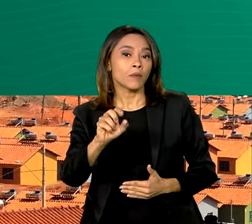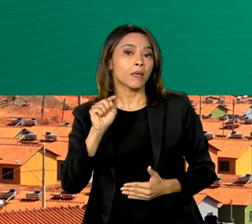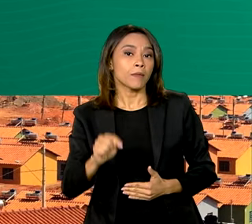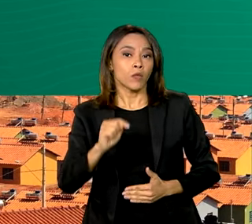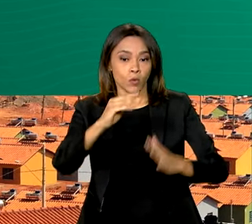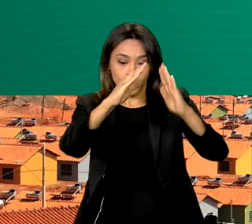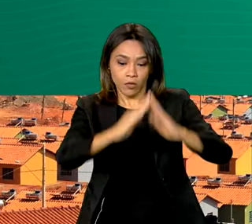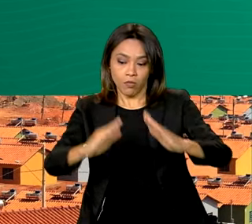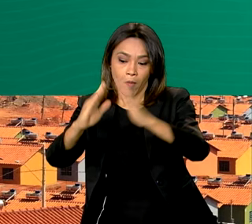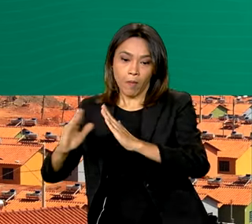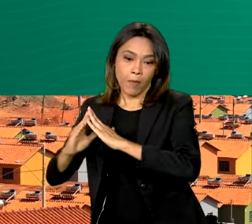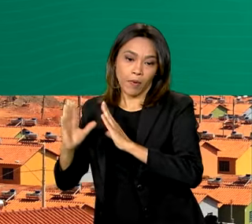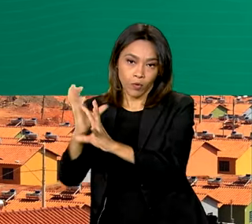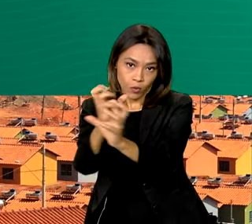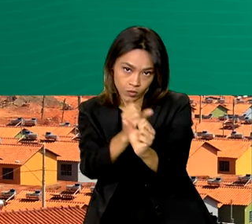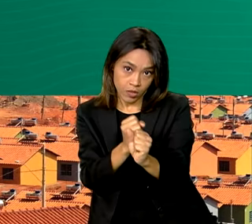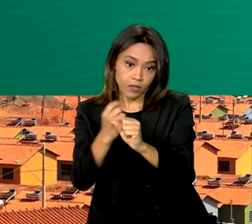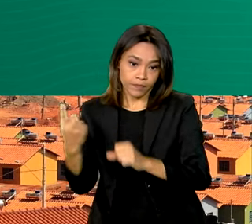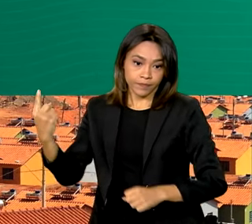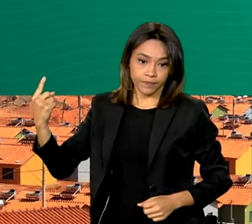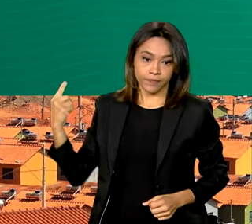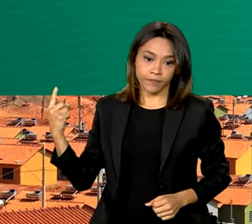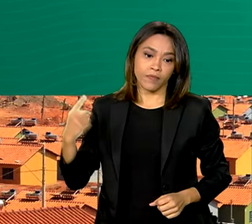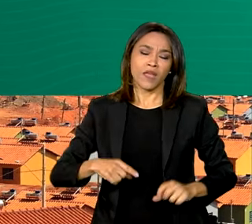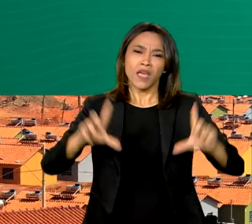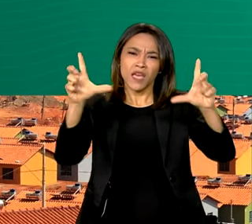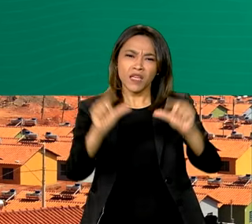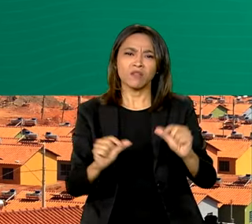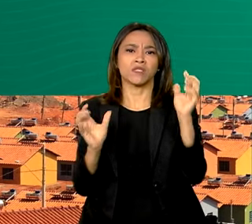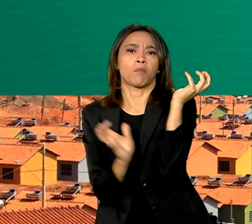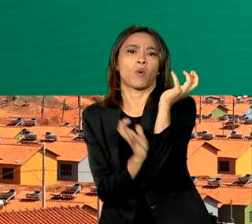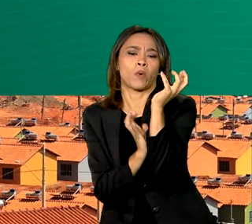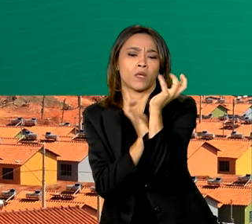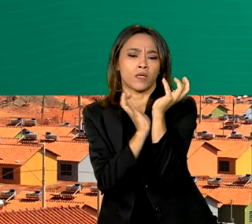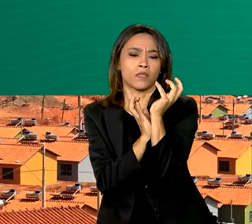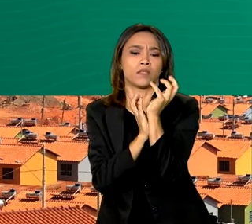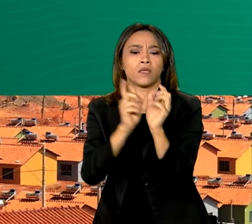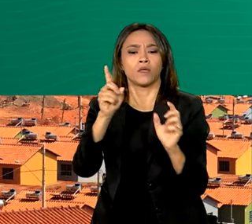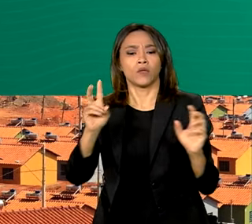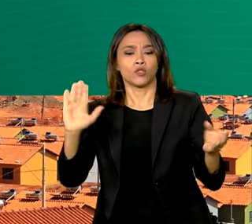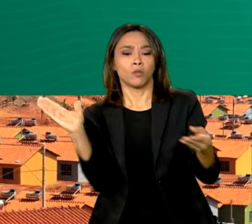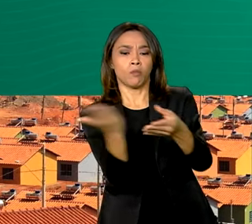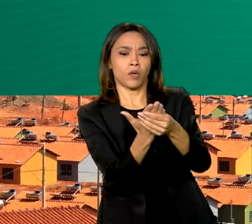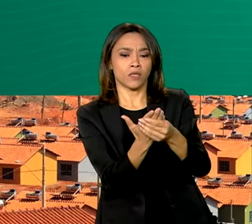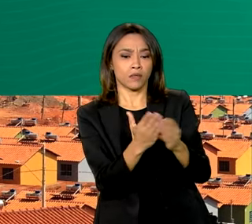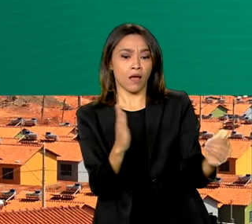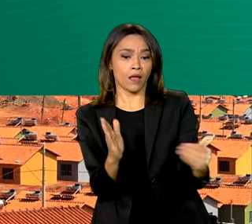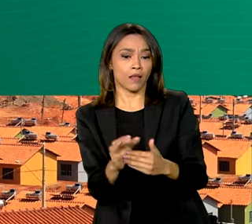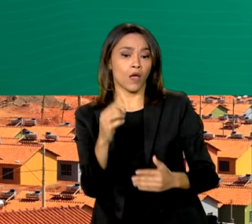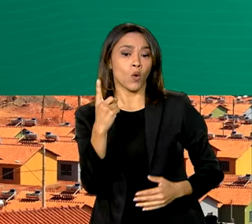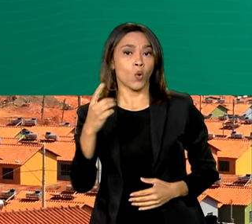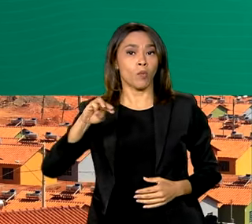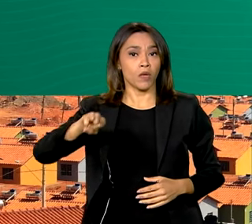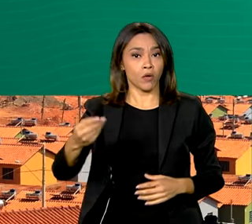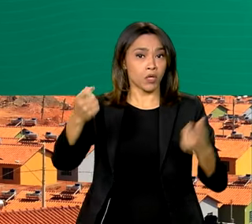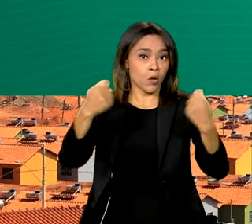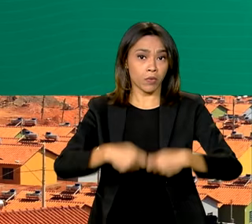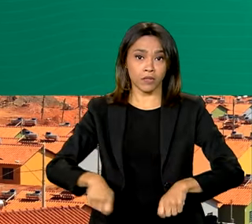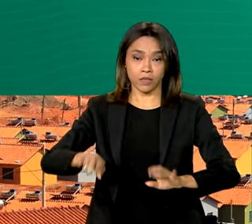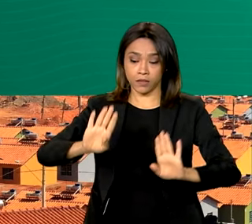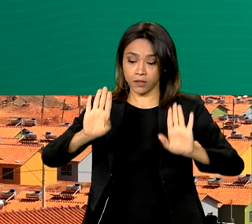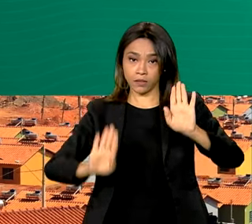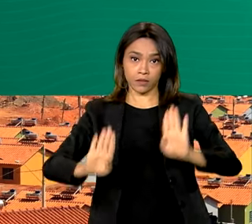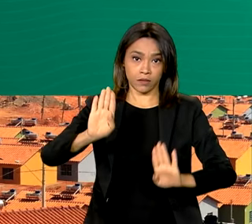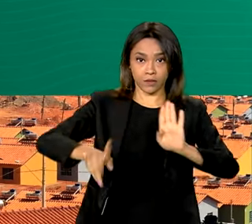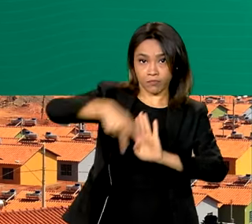desburocratização de processos para liberação de repasses de até R 1 milhão com dispensa de licitação, entre